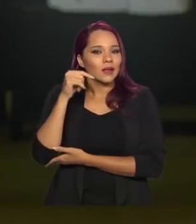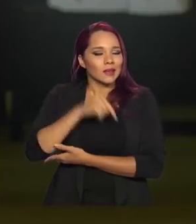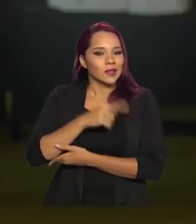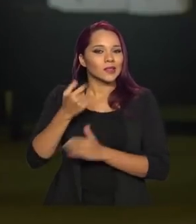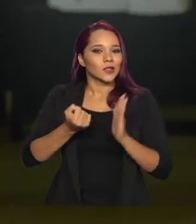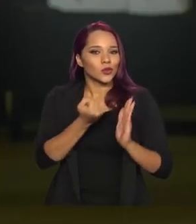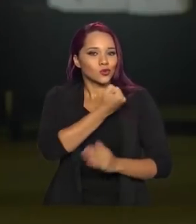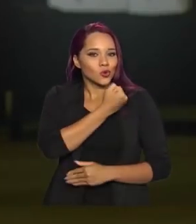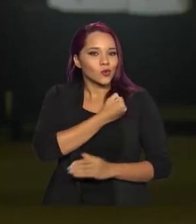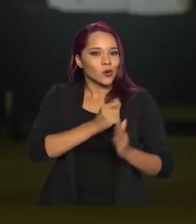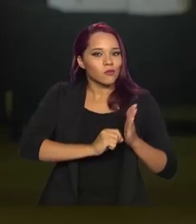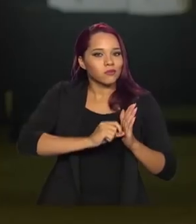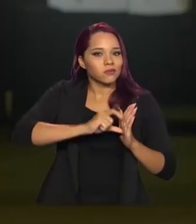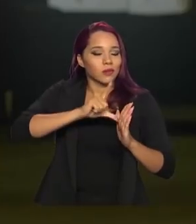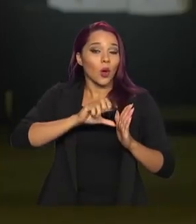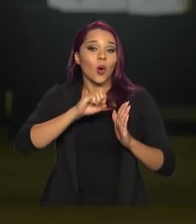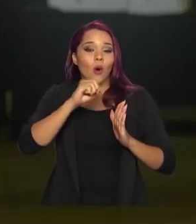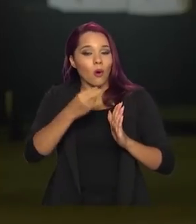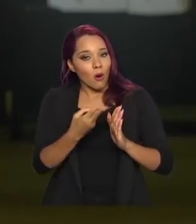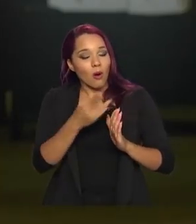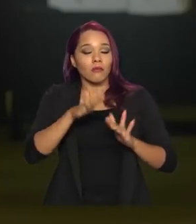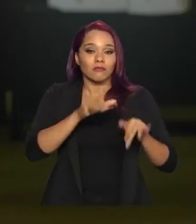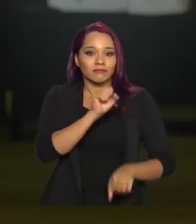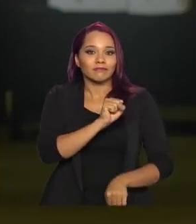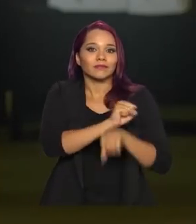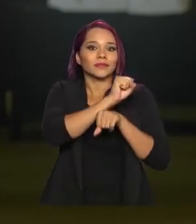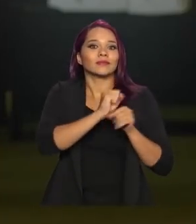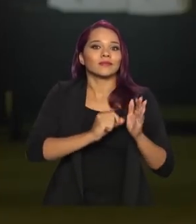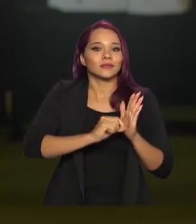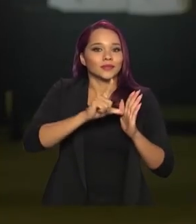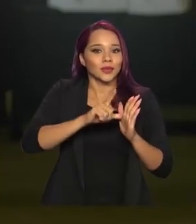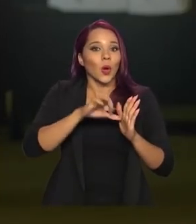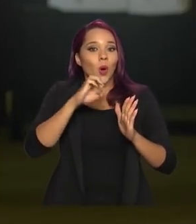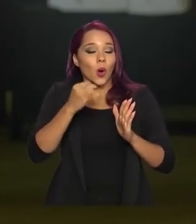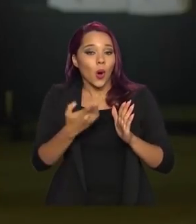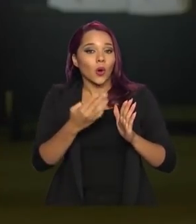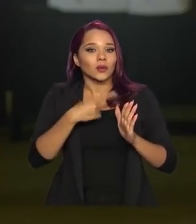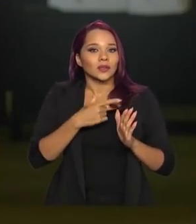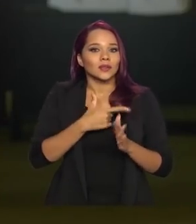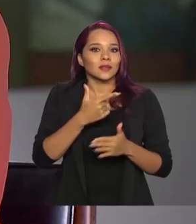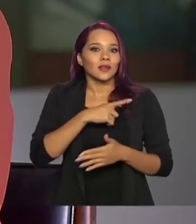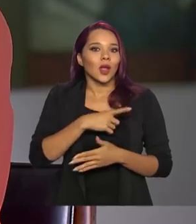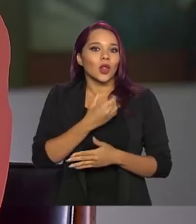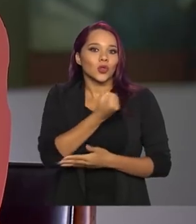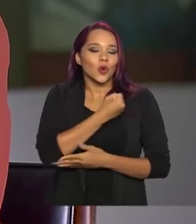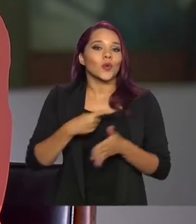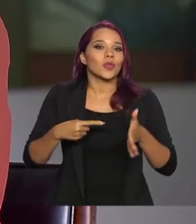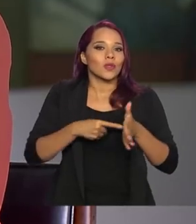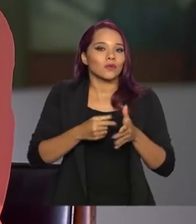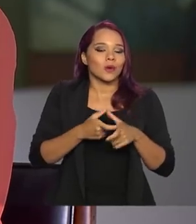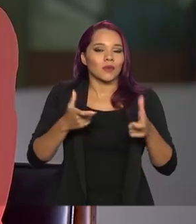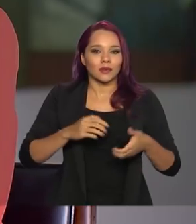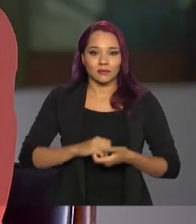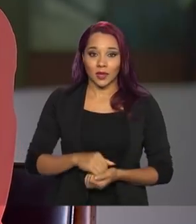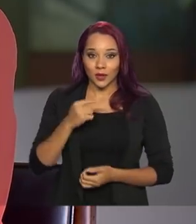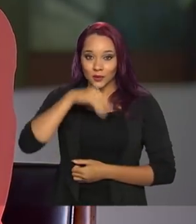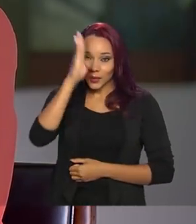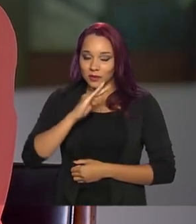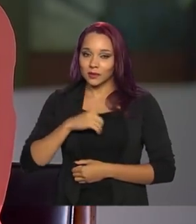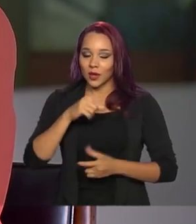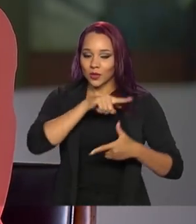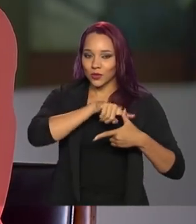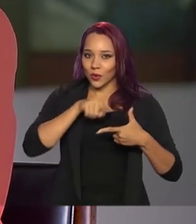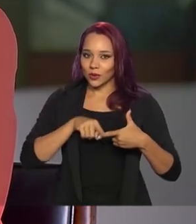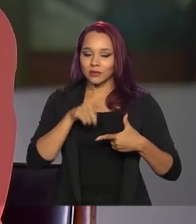crescimento ou, pelo menos, parar esse crescimento ou aumentar o número de denúncias? No Brasil, nós temos dois indicadores.